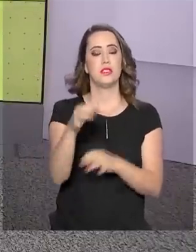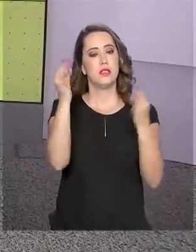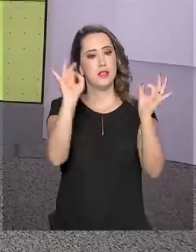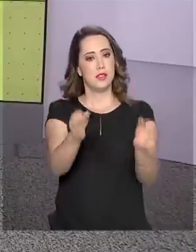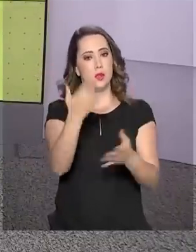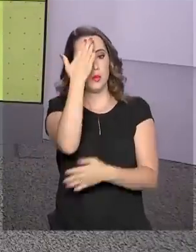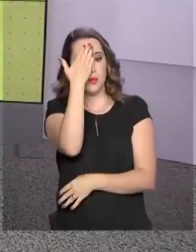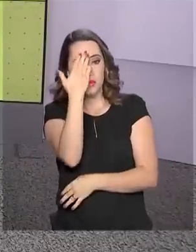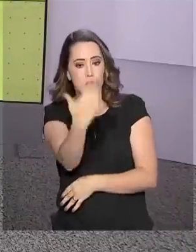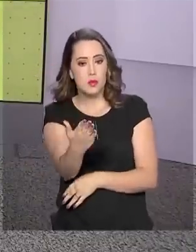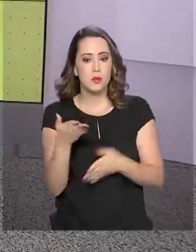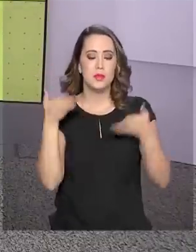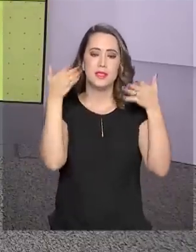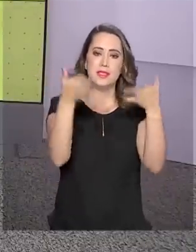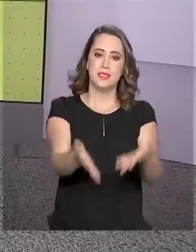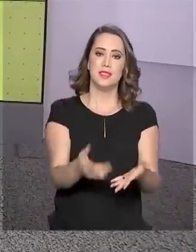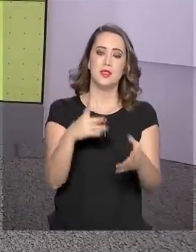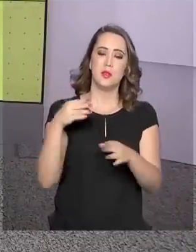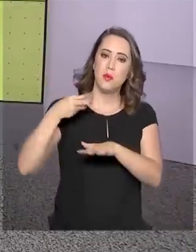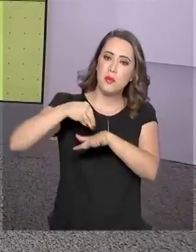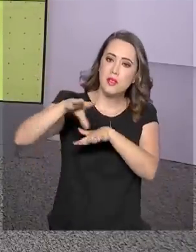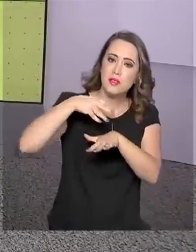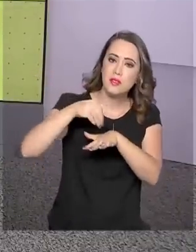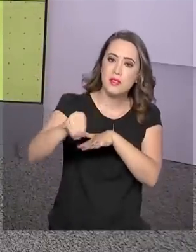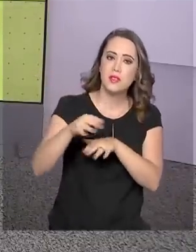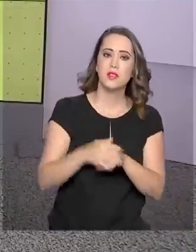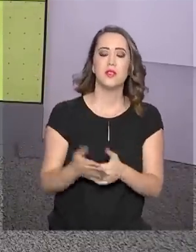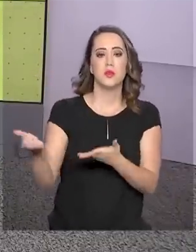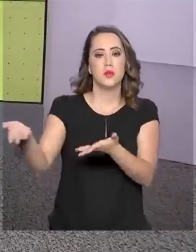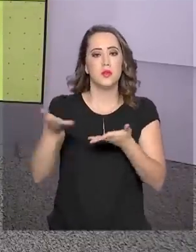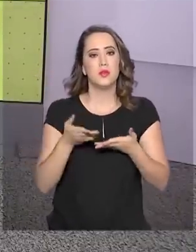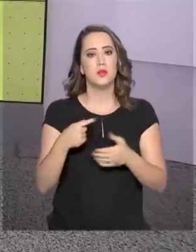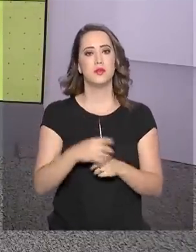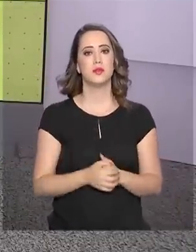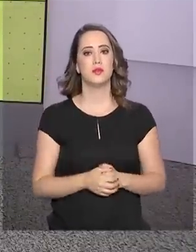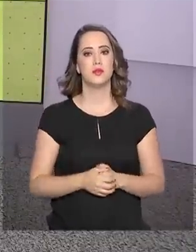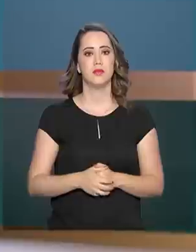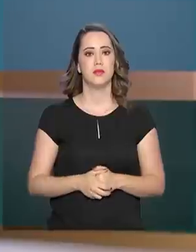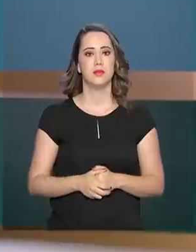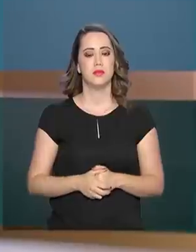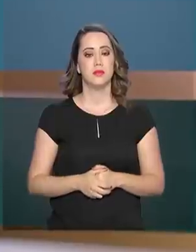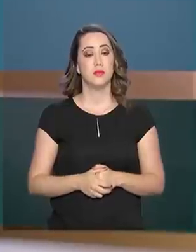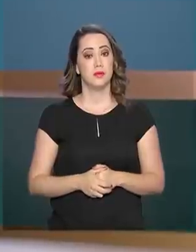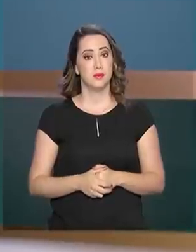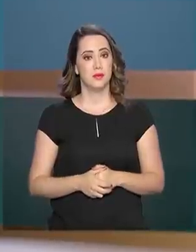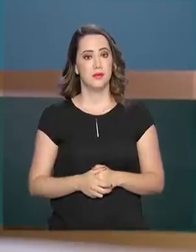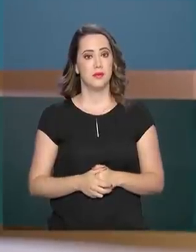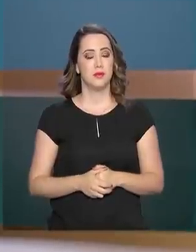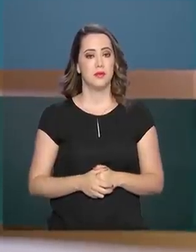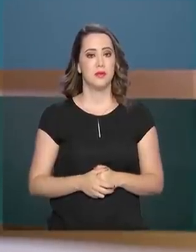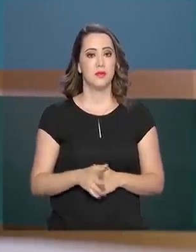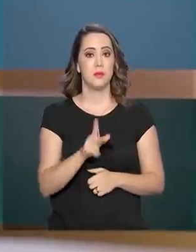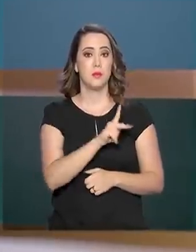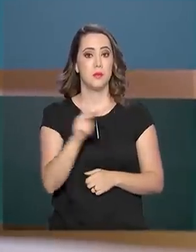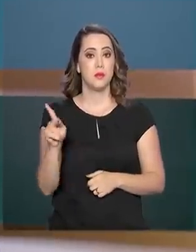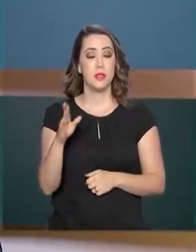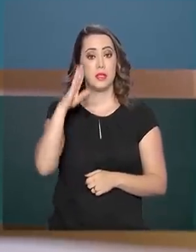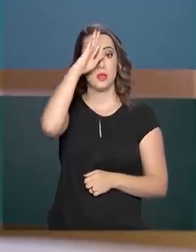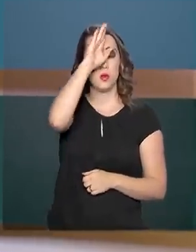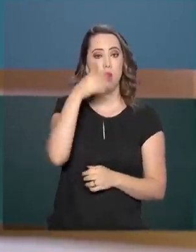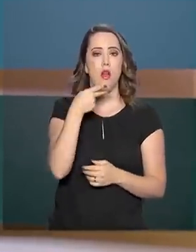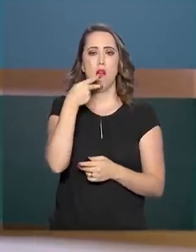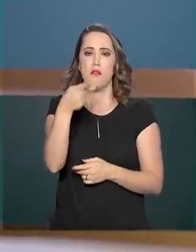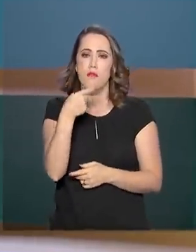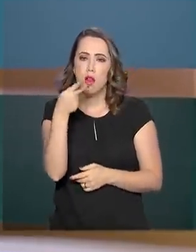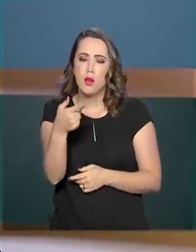Dani. É isso mesmo. Obrigado pela sua participação, pelas informações que você trouxe aqui para a gente. Obrigada. E o presidente Jair Bolsonaro discursou na